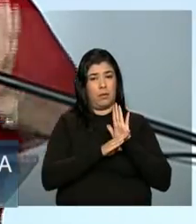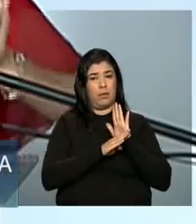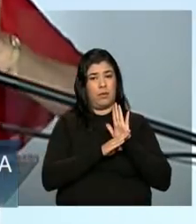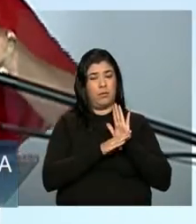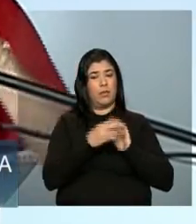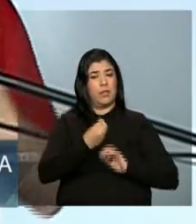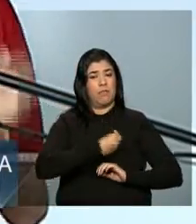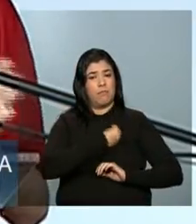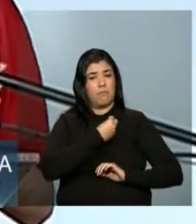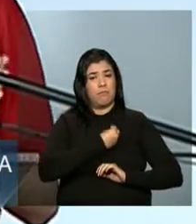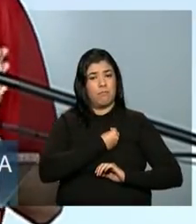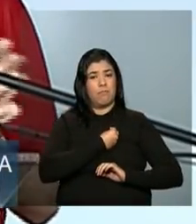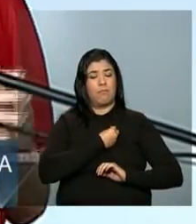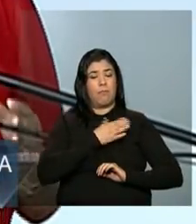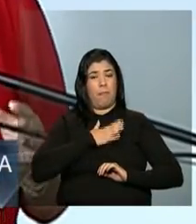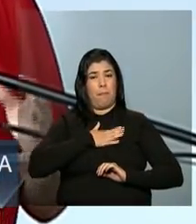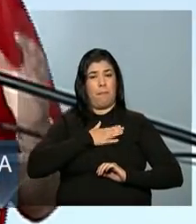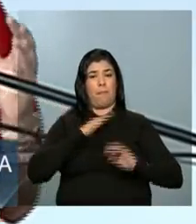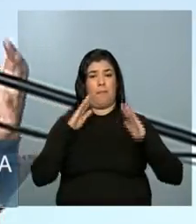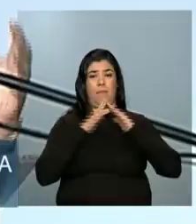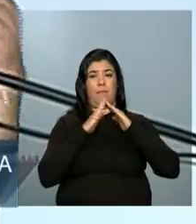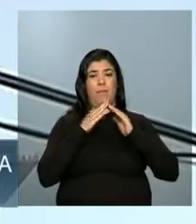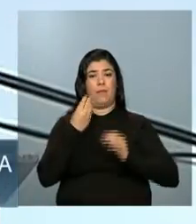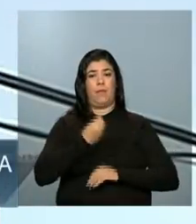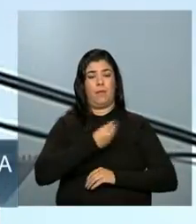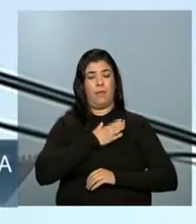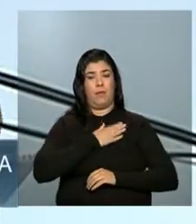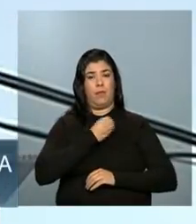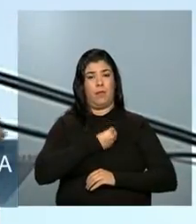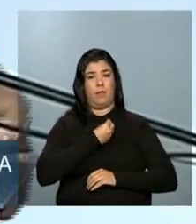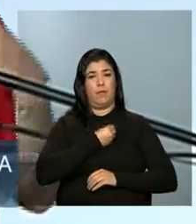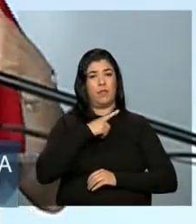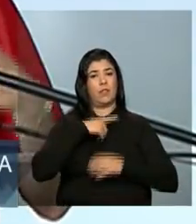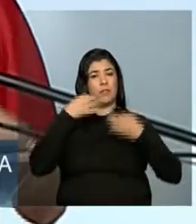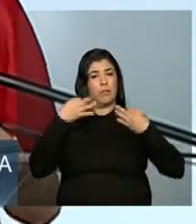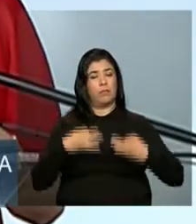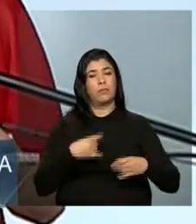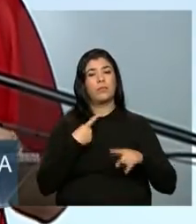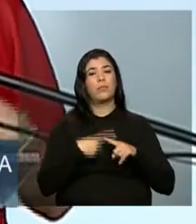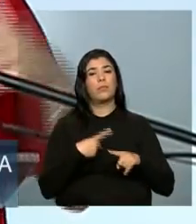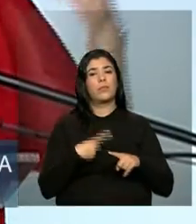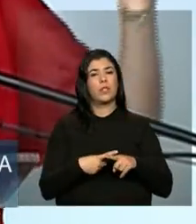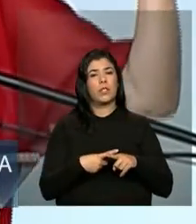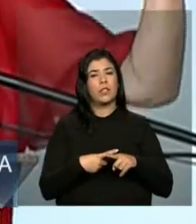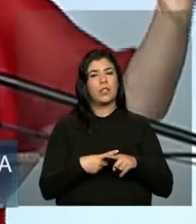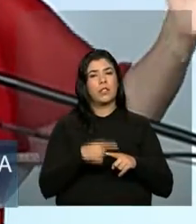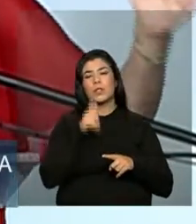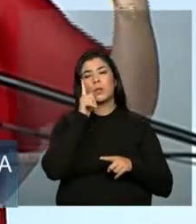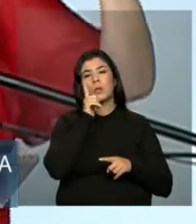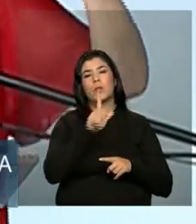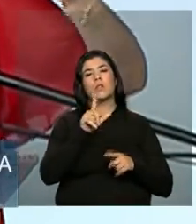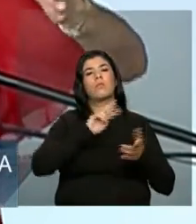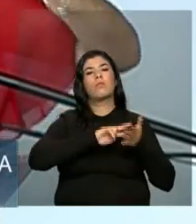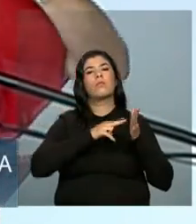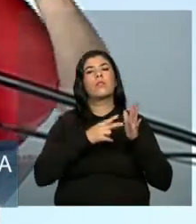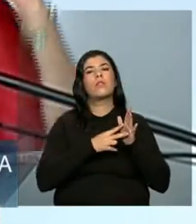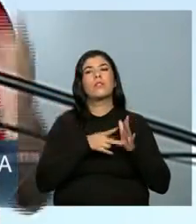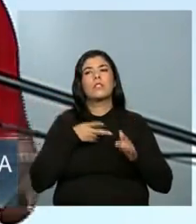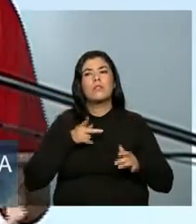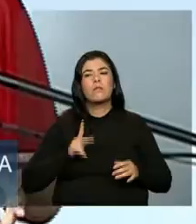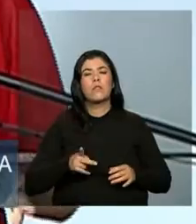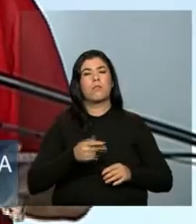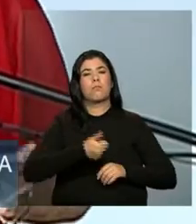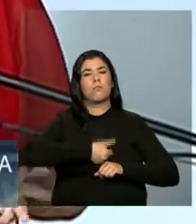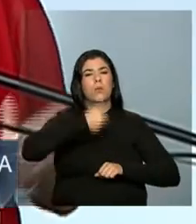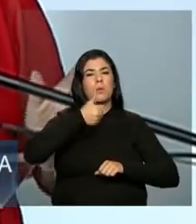que deu certo. Porque ele deu certo não significa que nós não viemos sempre melhorando